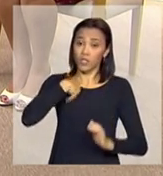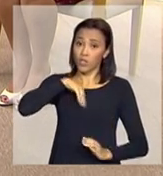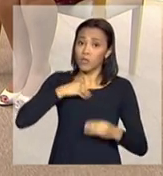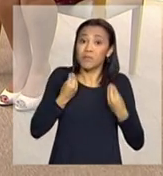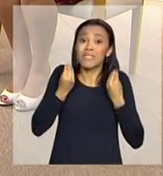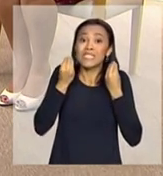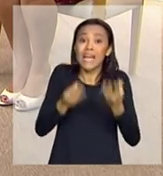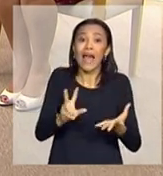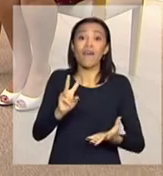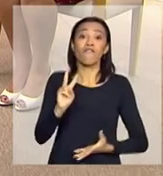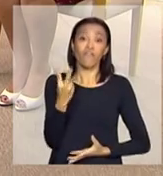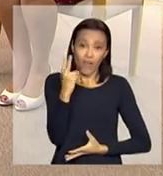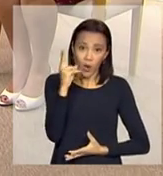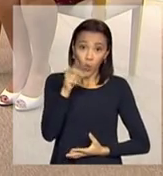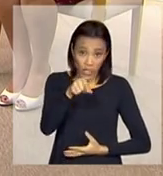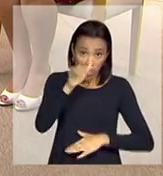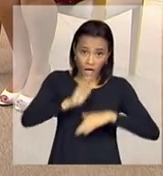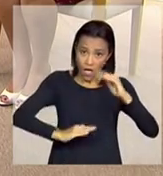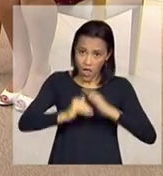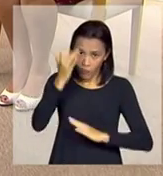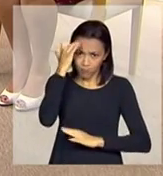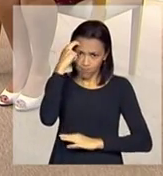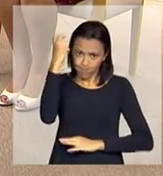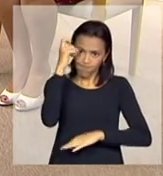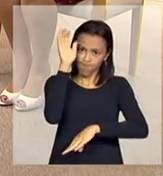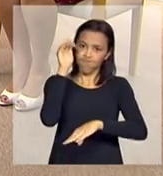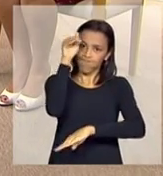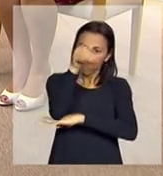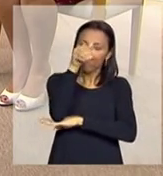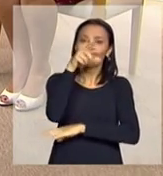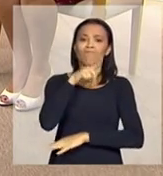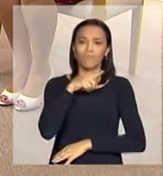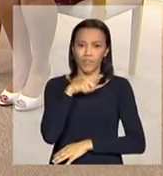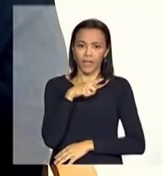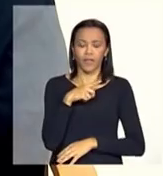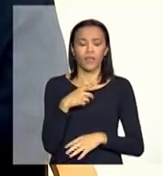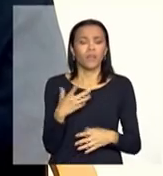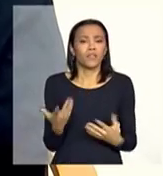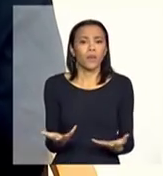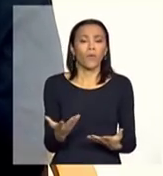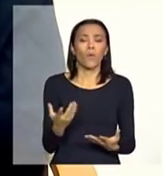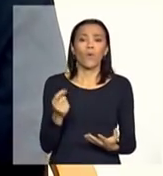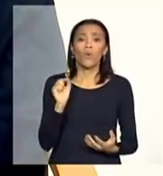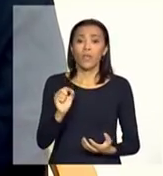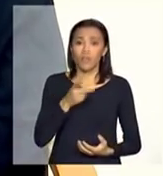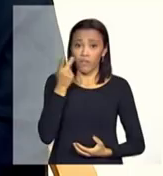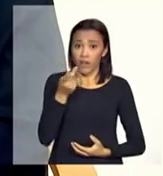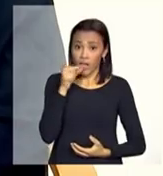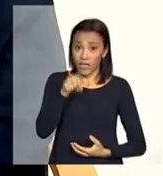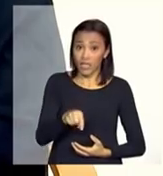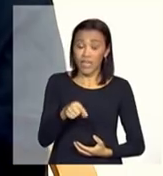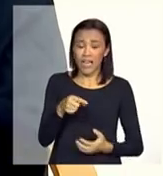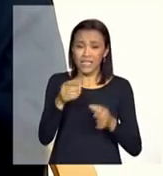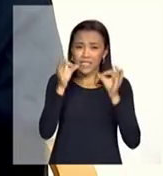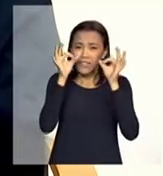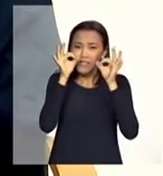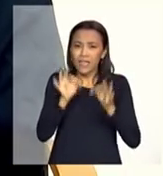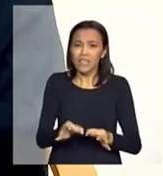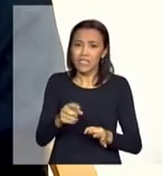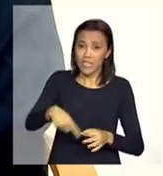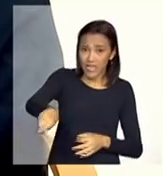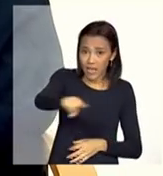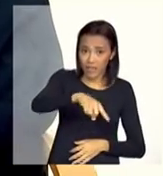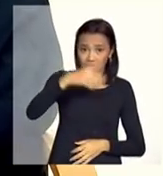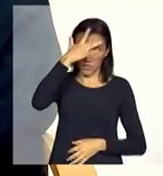que elas têm de potencial. O que falta agora, exatamente, é trazer as reais condições para que essas pessoas